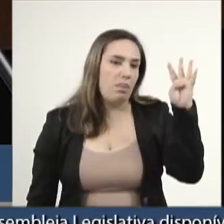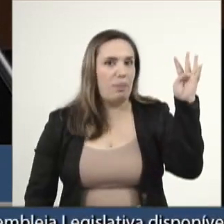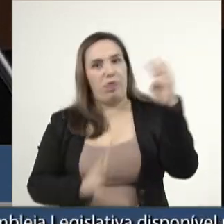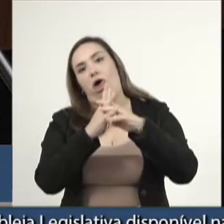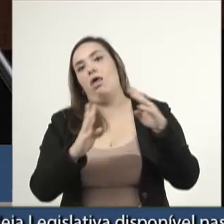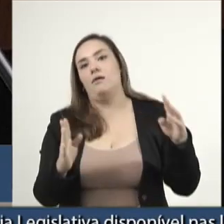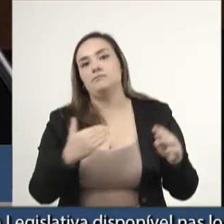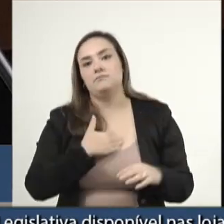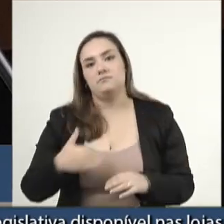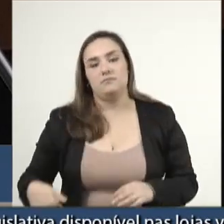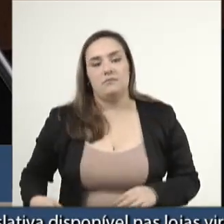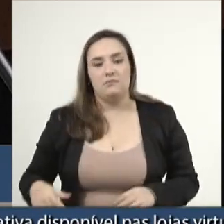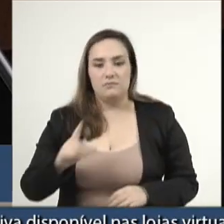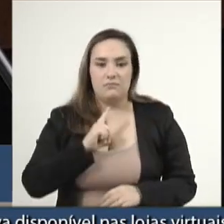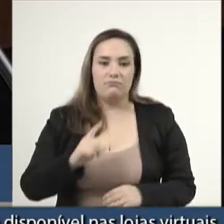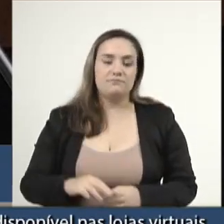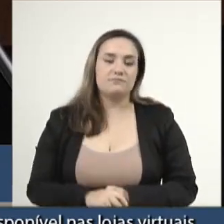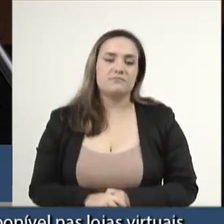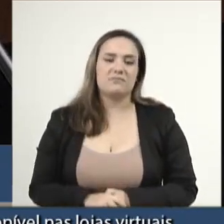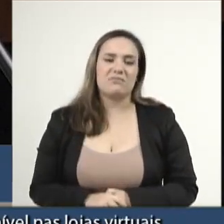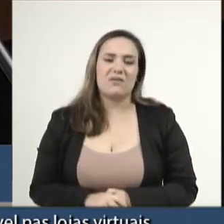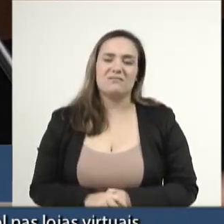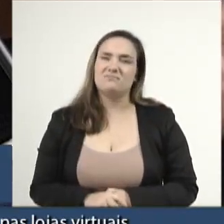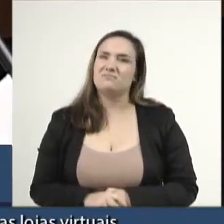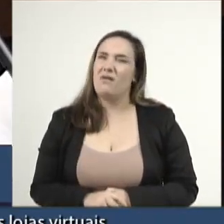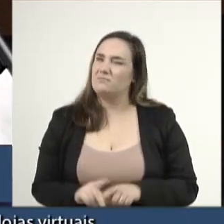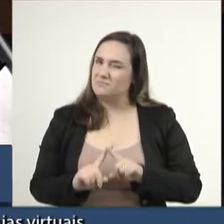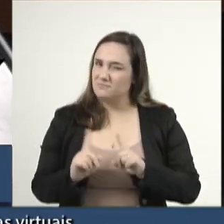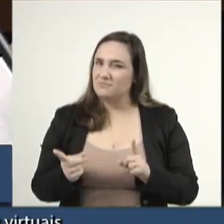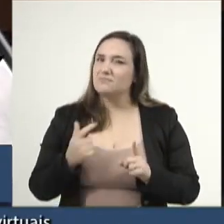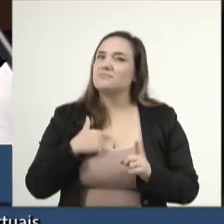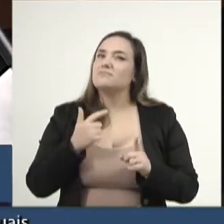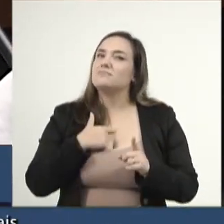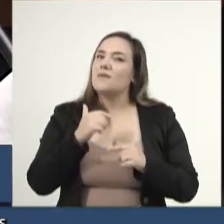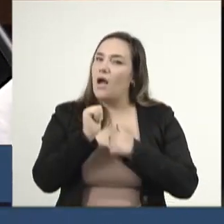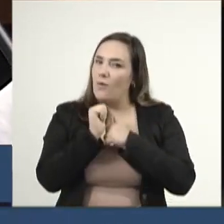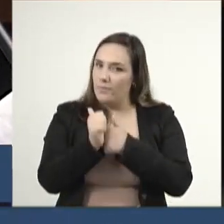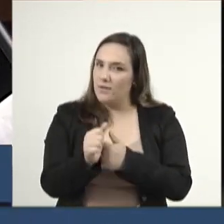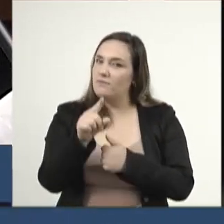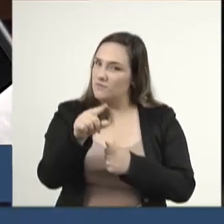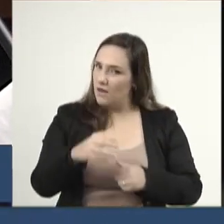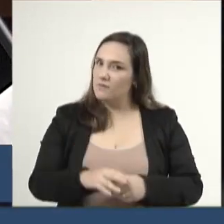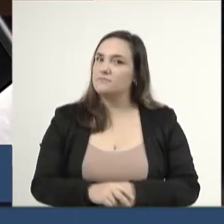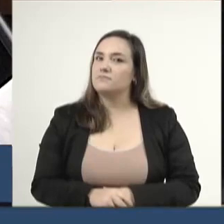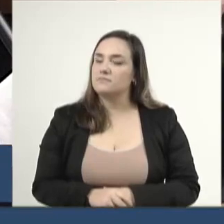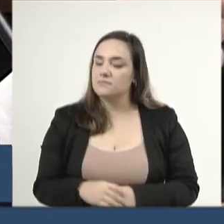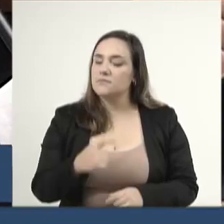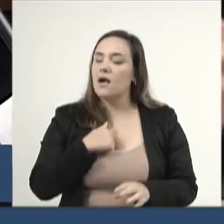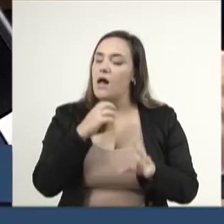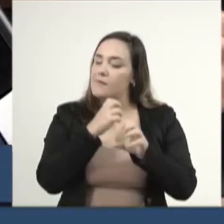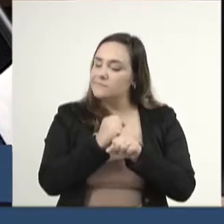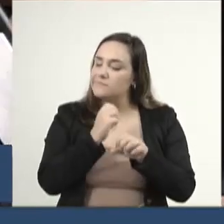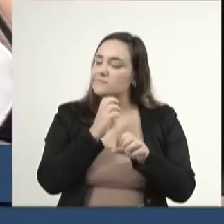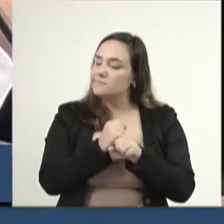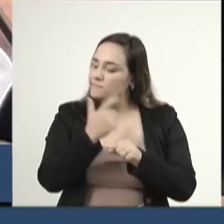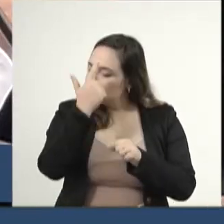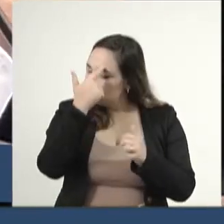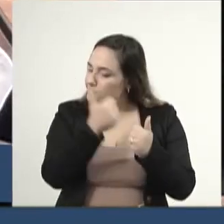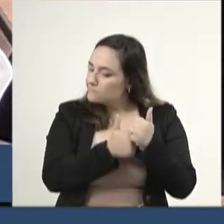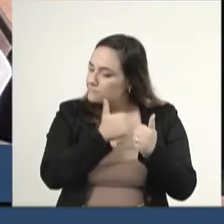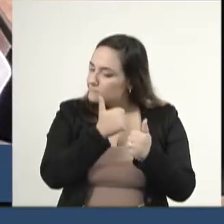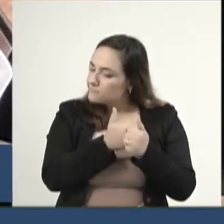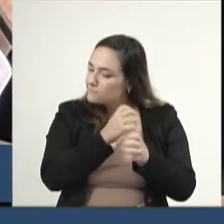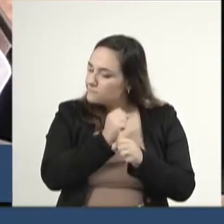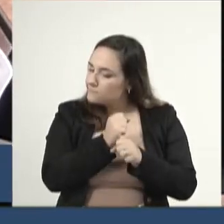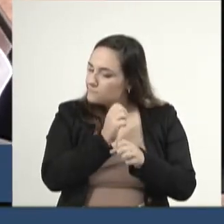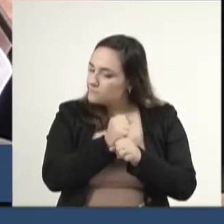mas eu acompanhei aqui atentamente, fui fazendo aqui... Eu